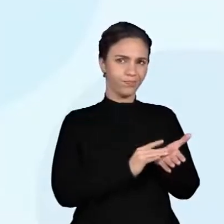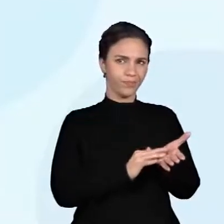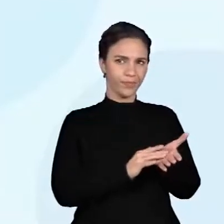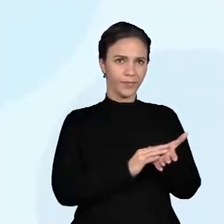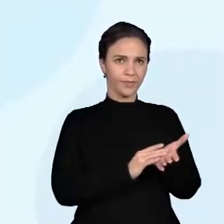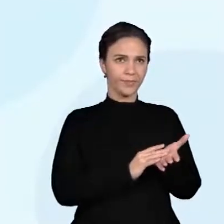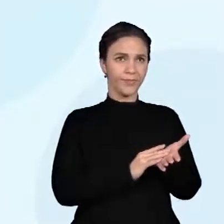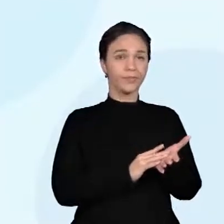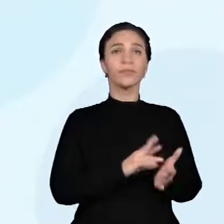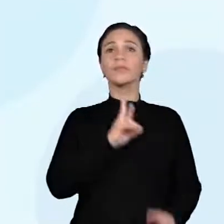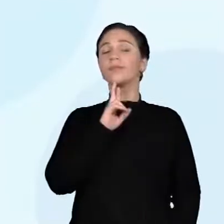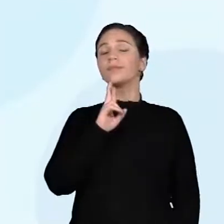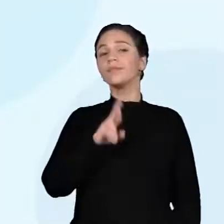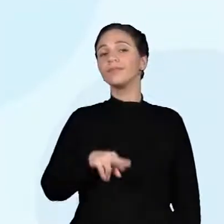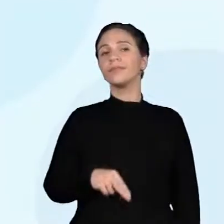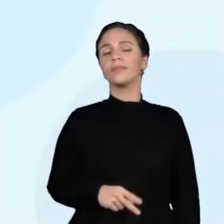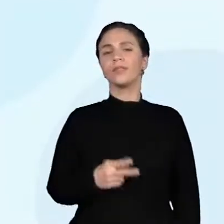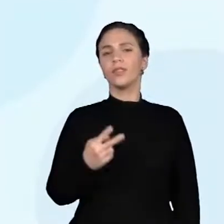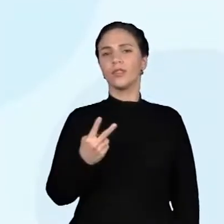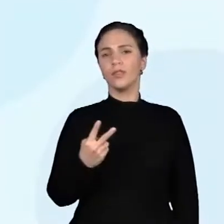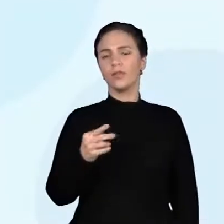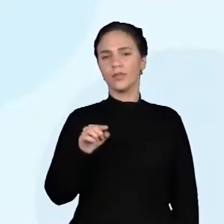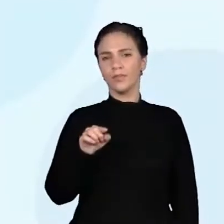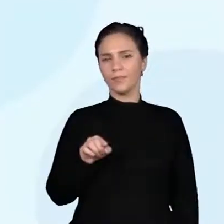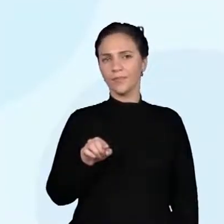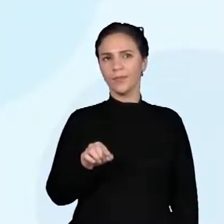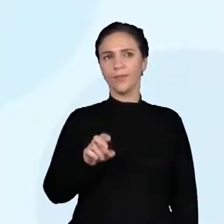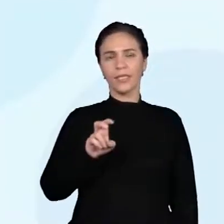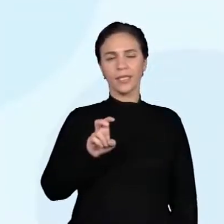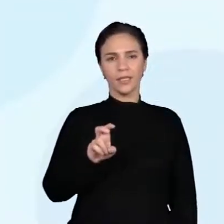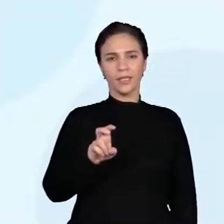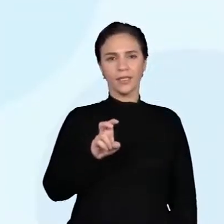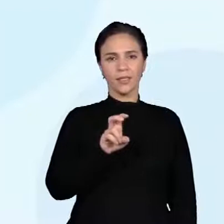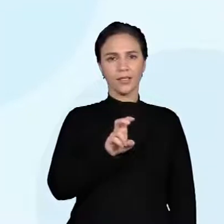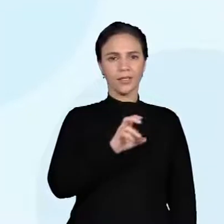Vai dar 2.550.